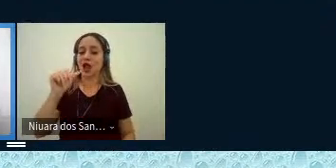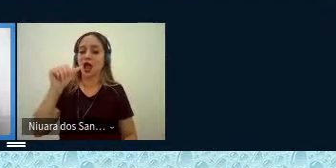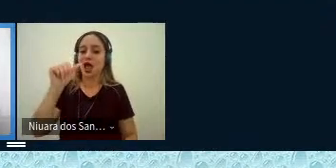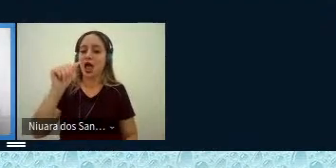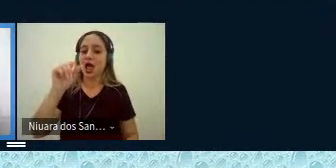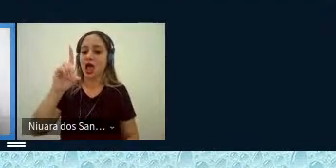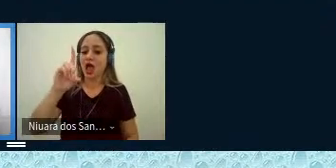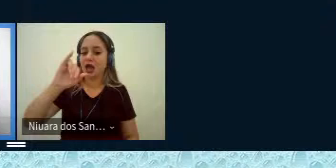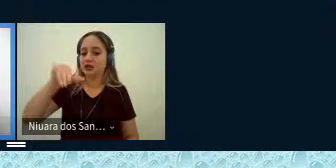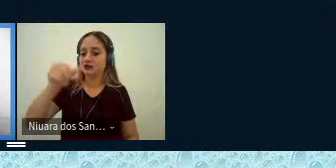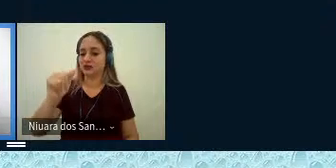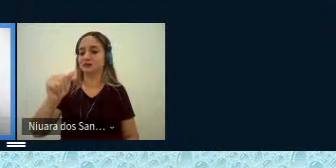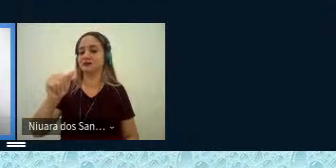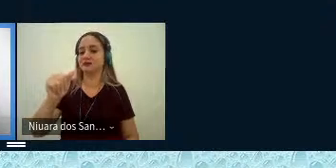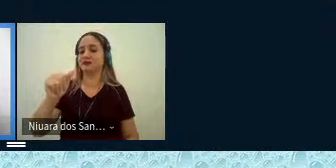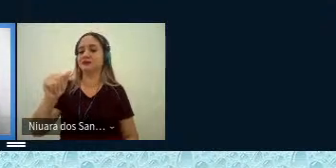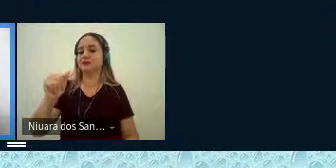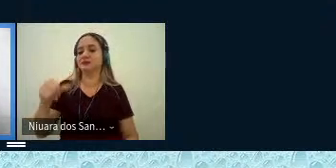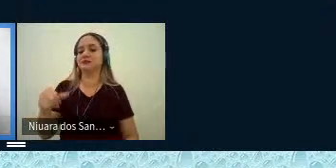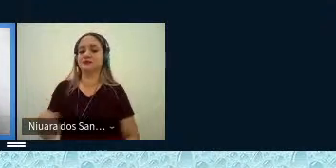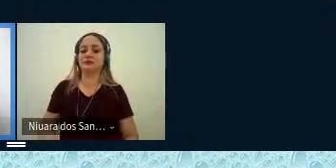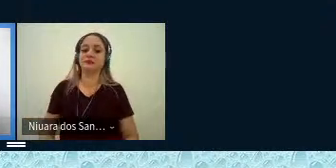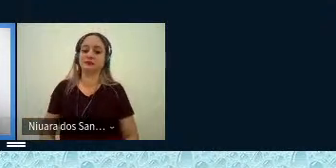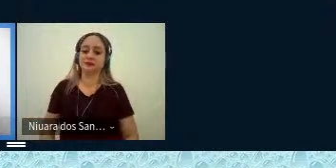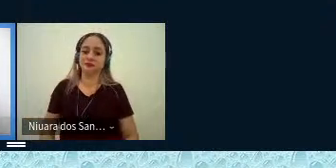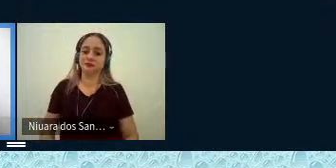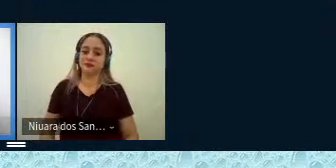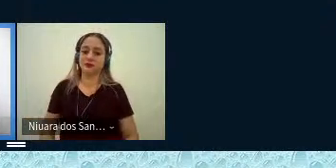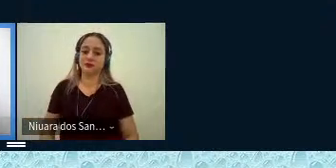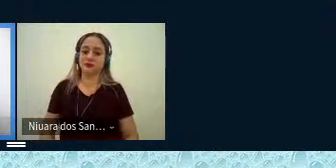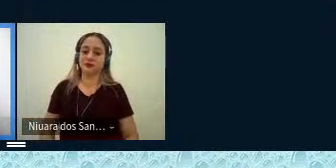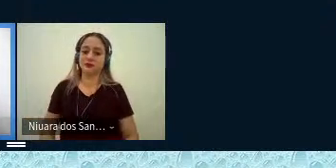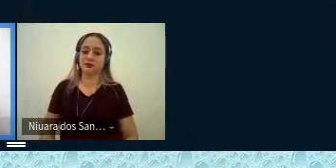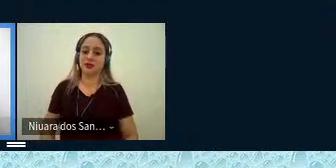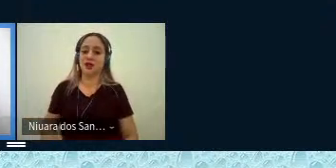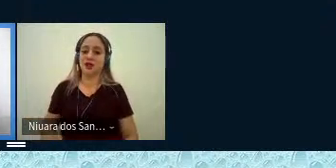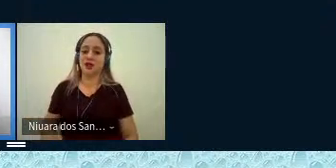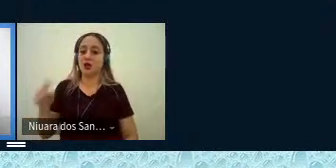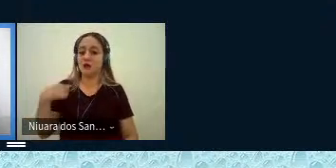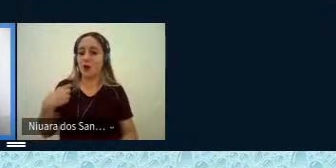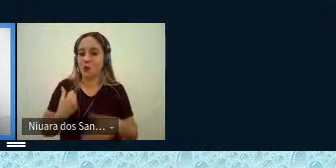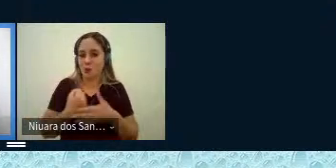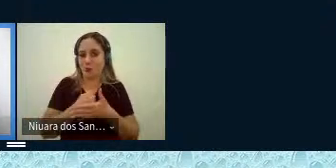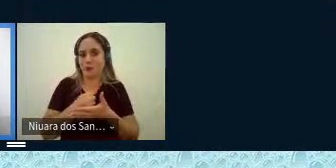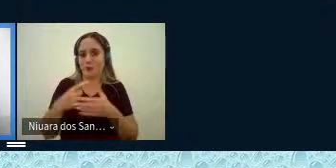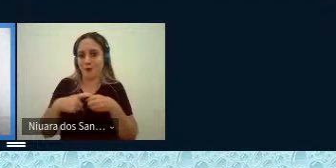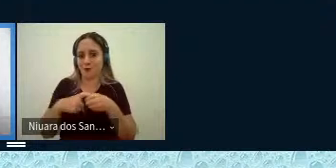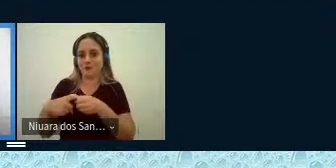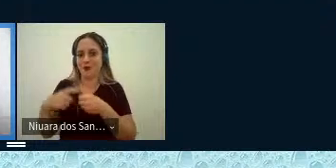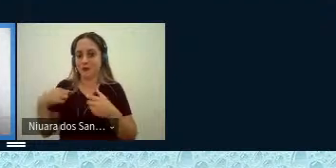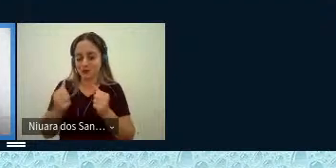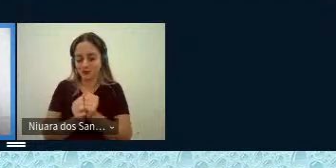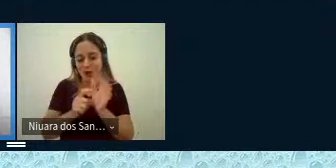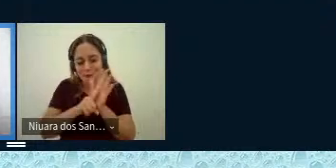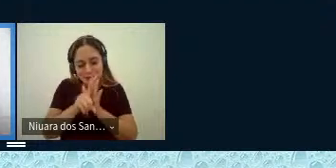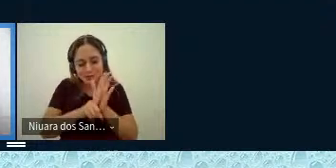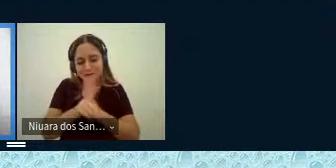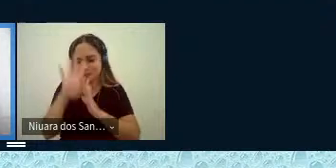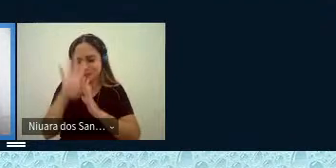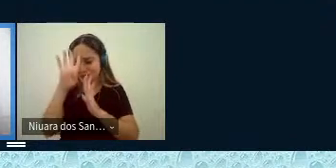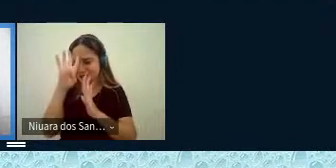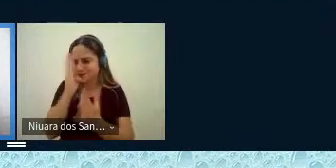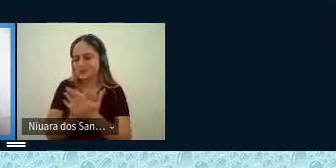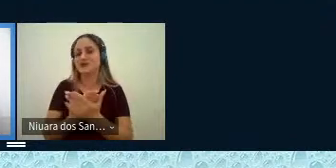de Amorim Barbieri Durão que foi uma cúmplice na pesquisa que acreditou